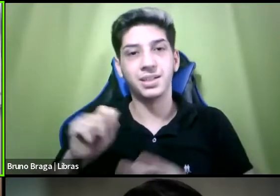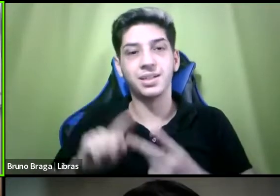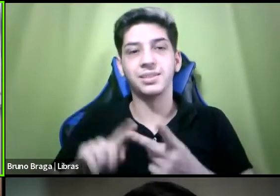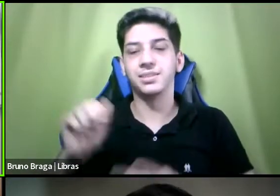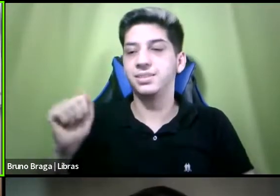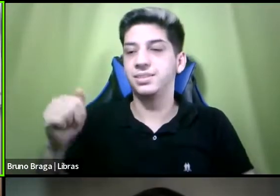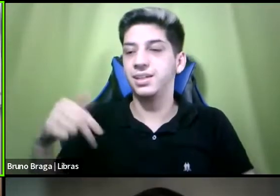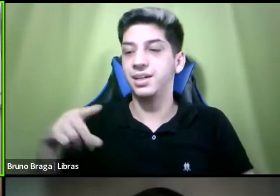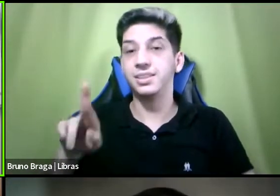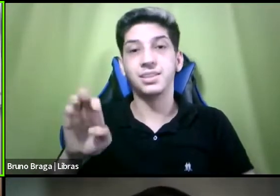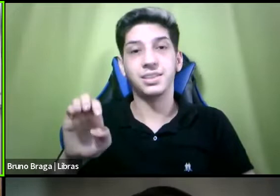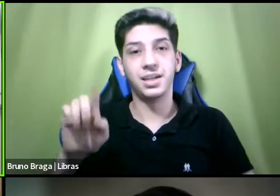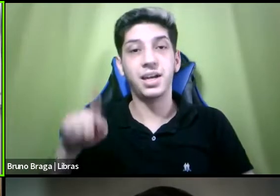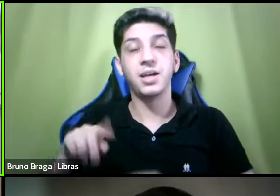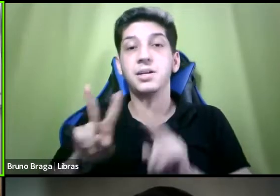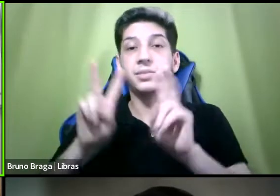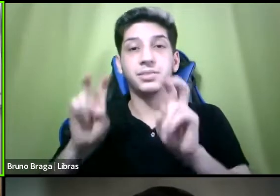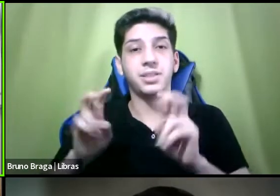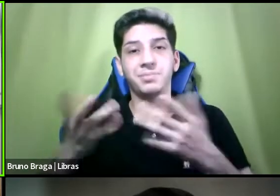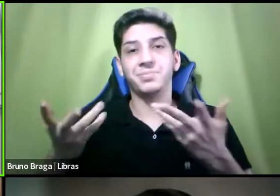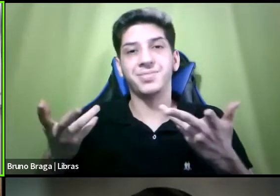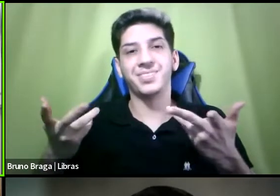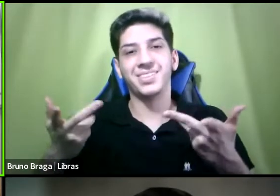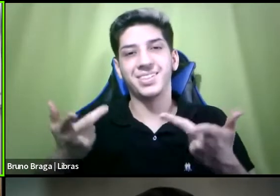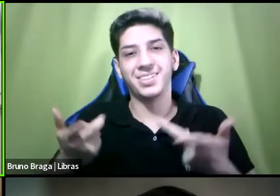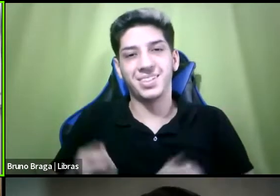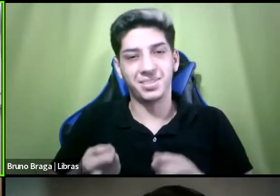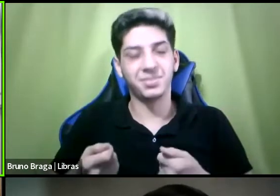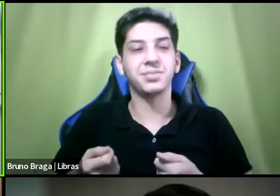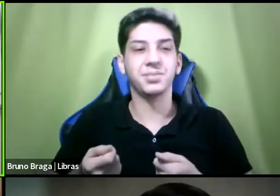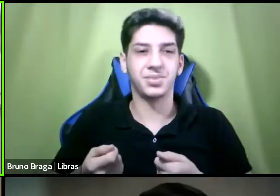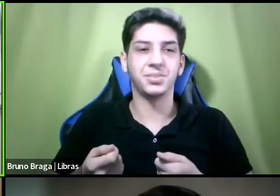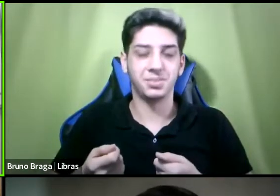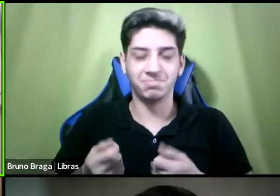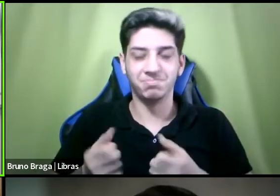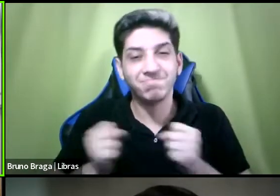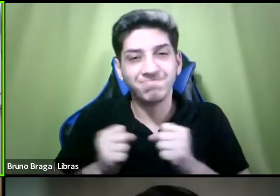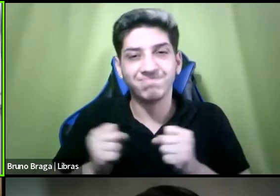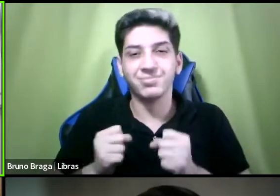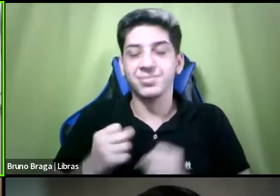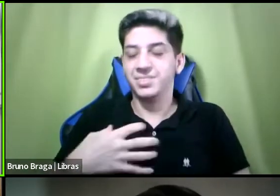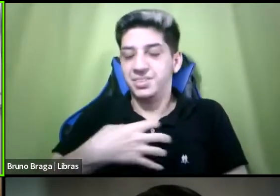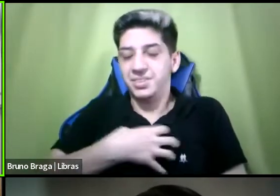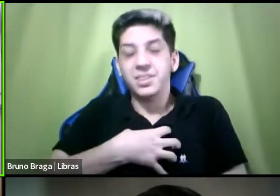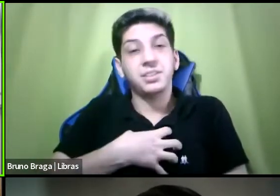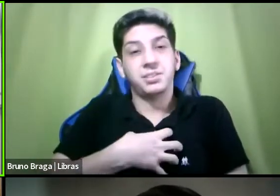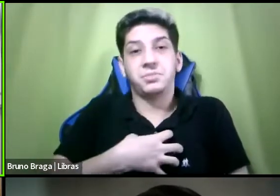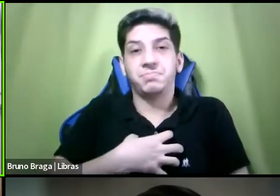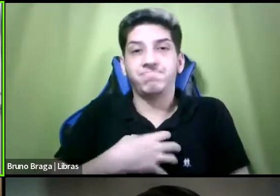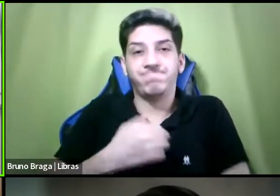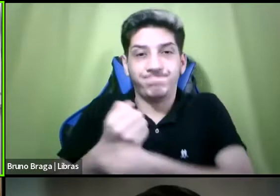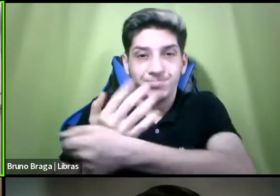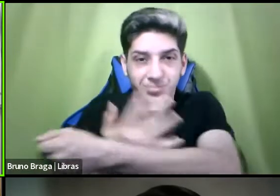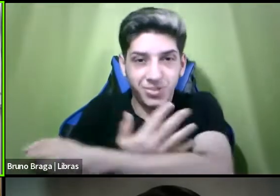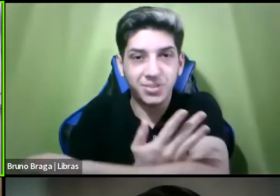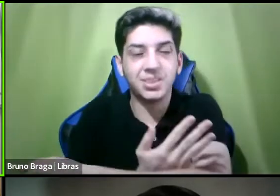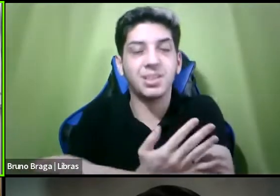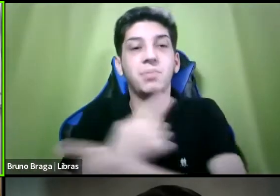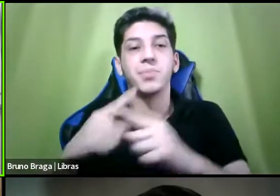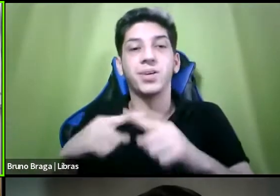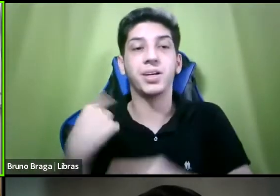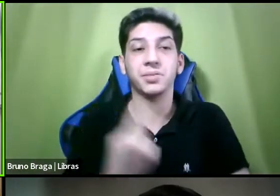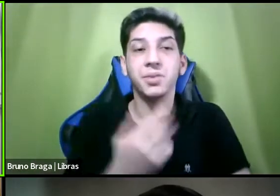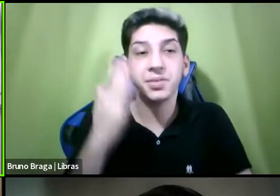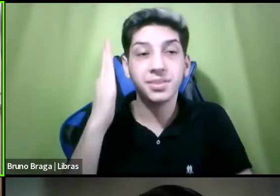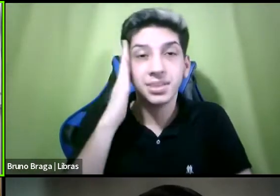é um tema apaixonante para nós é um tema que nos toca profundamente porque nós sabemos